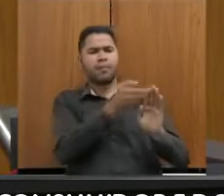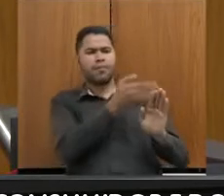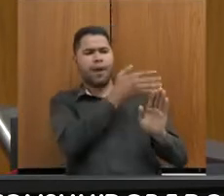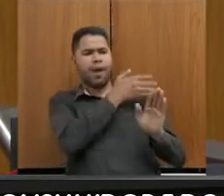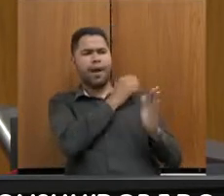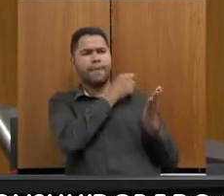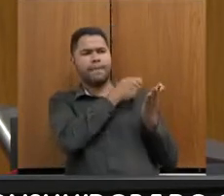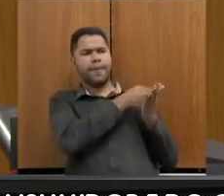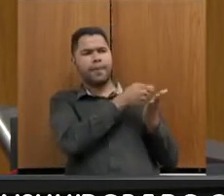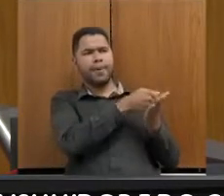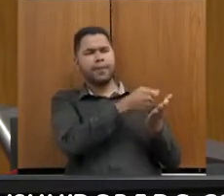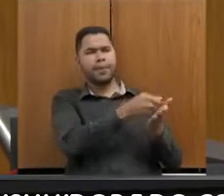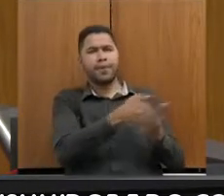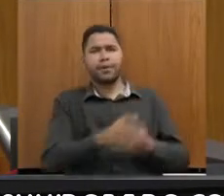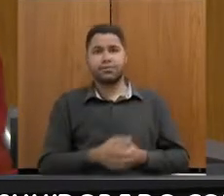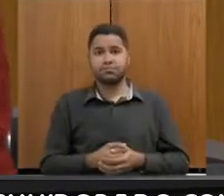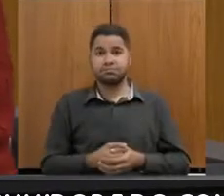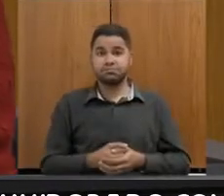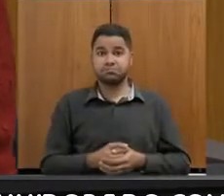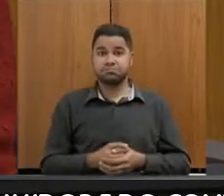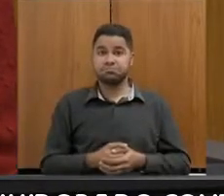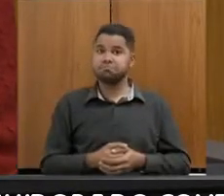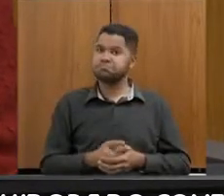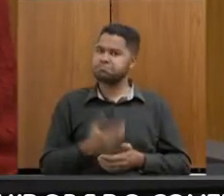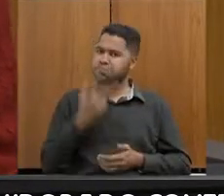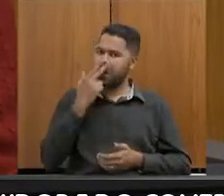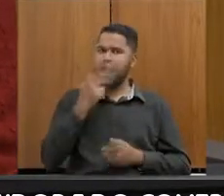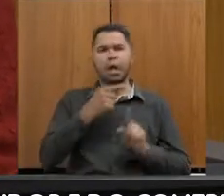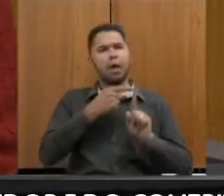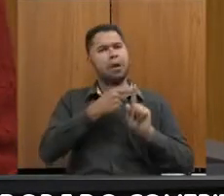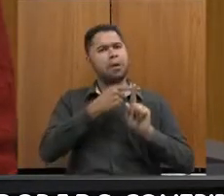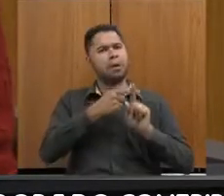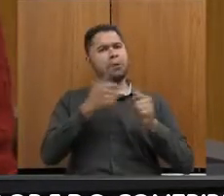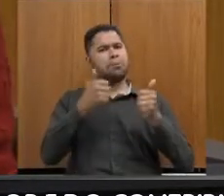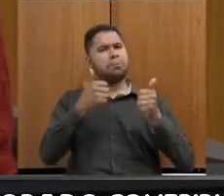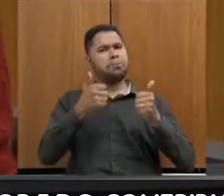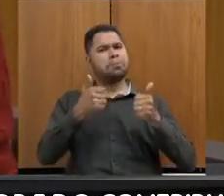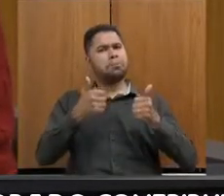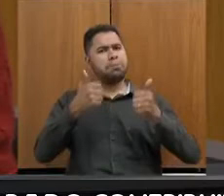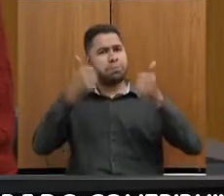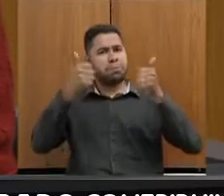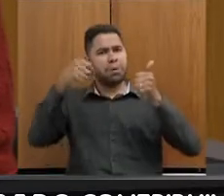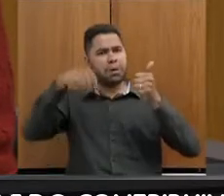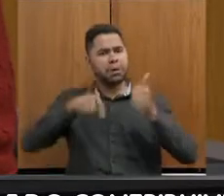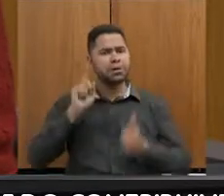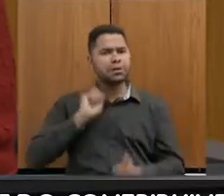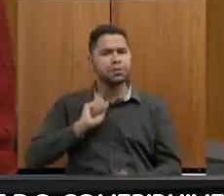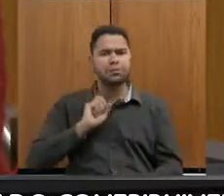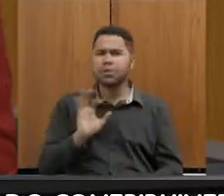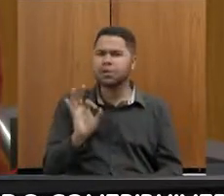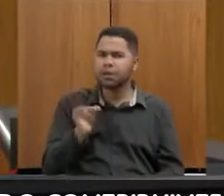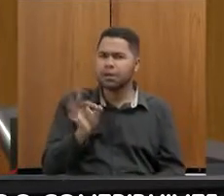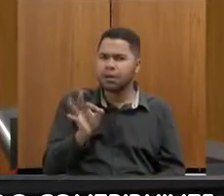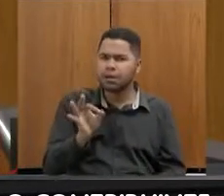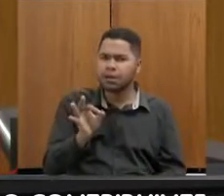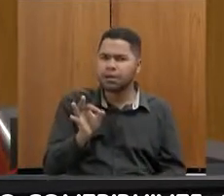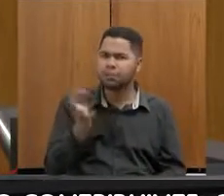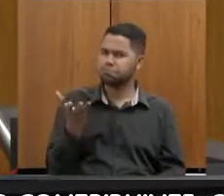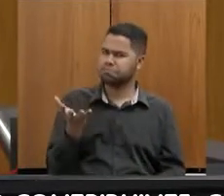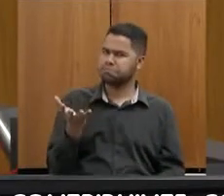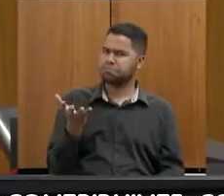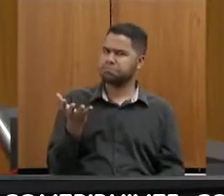foram quitadas, então é um cenário de muito otimismo, de que as coisas têm dado certo aqui em Minas Gerais. Então, essa é